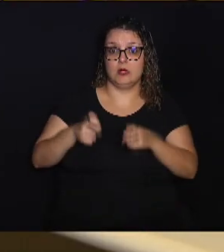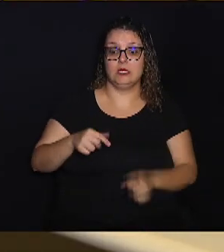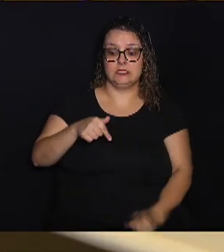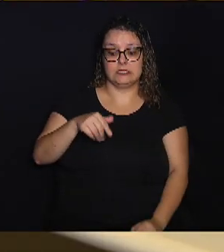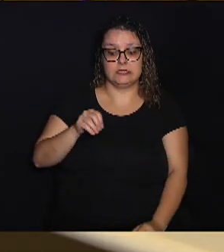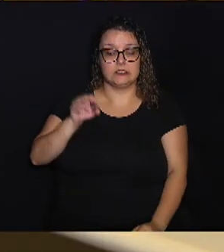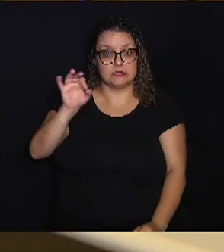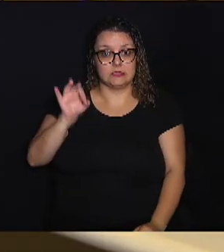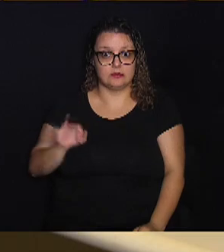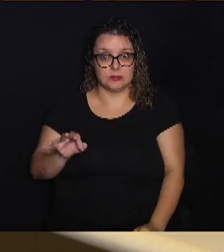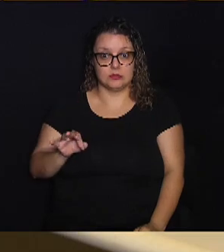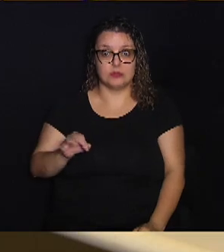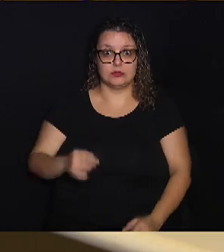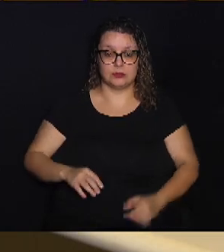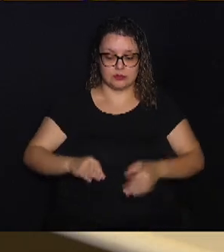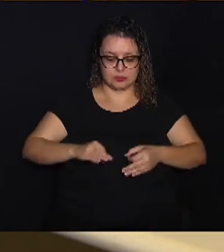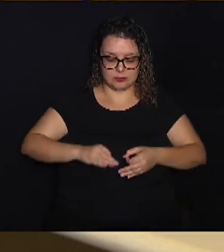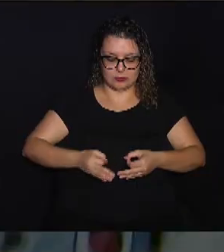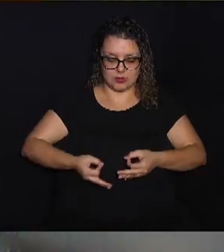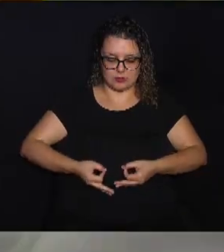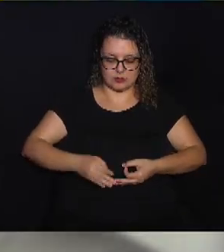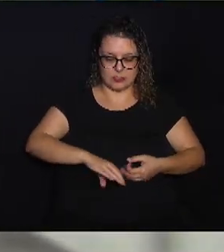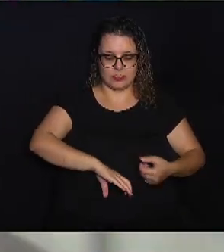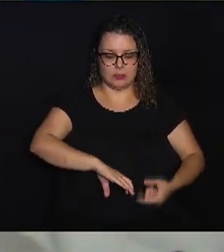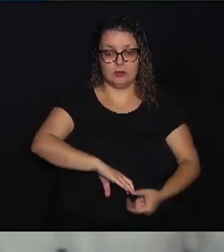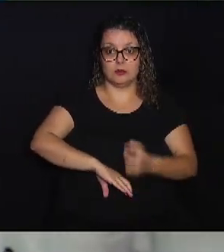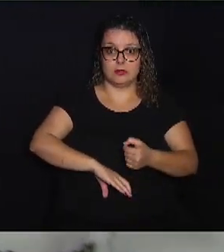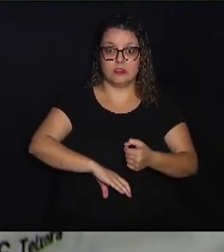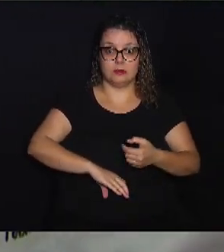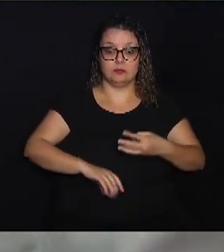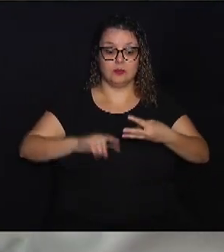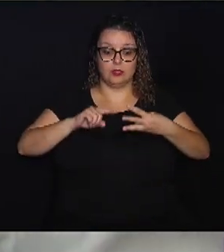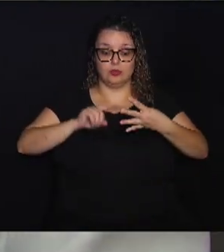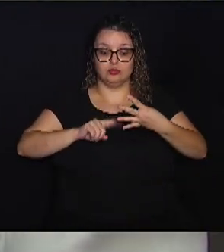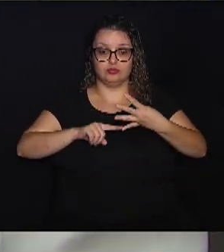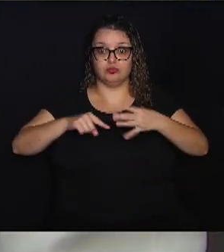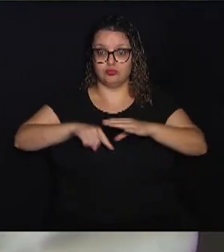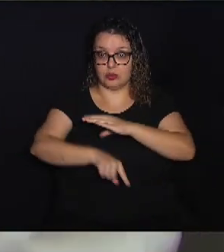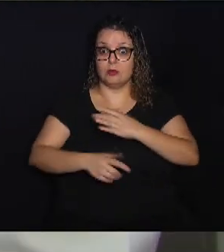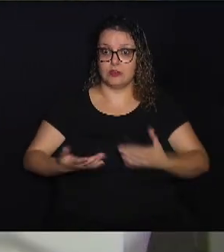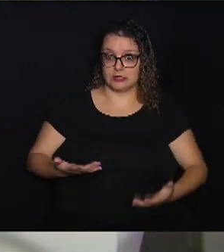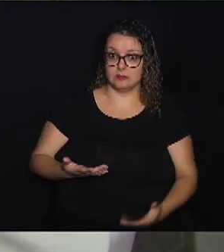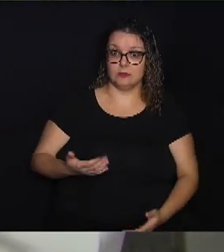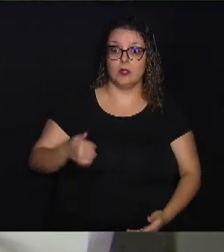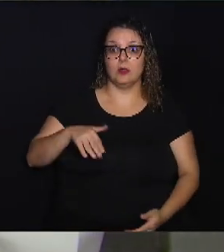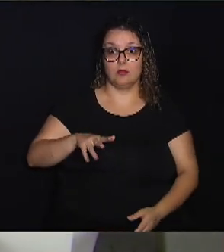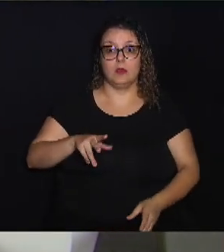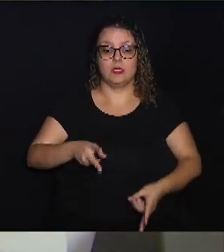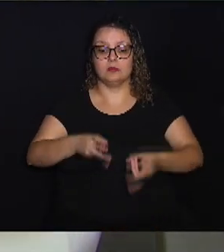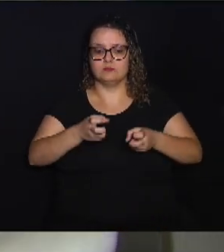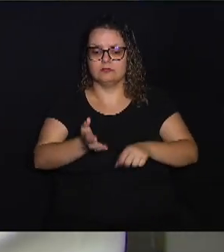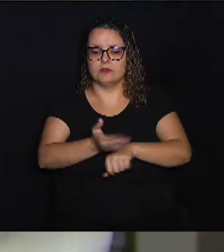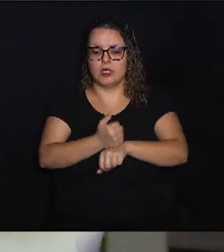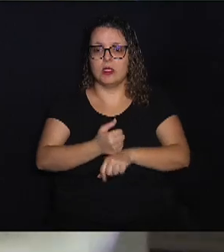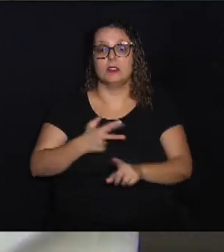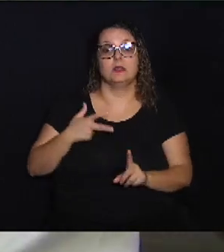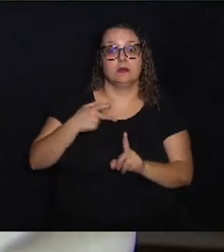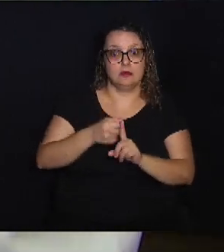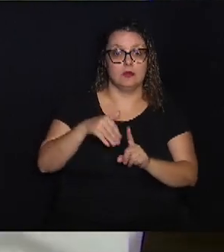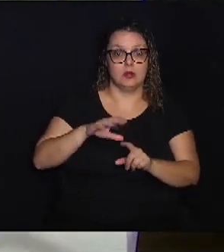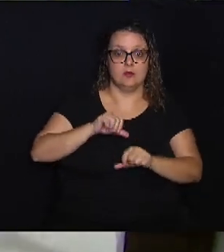% dos cânceres de colo em estágio avançado. O novo método de detecção mais a vacinação precoce deverão